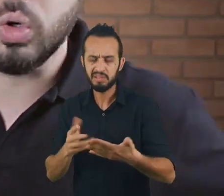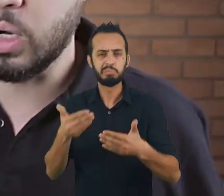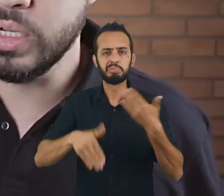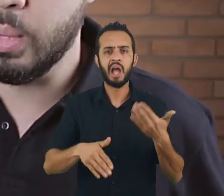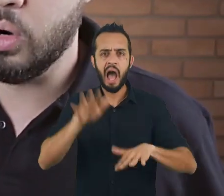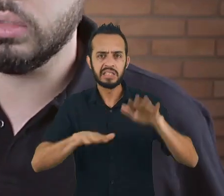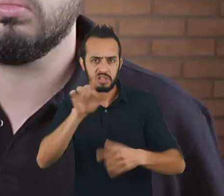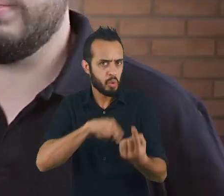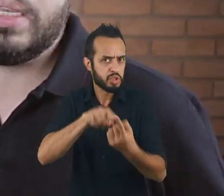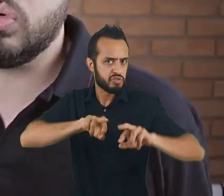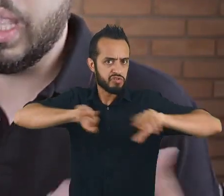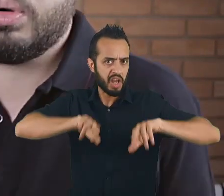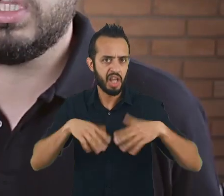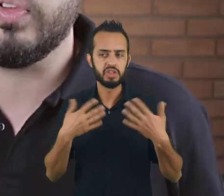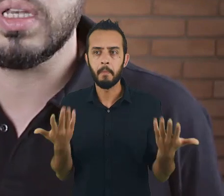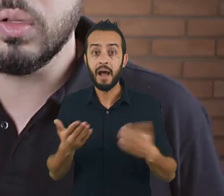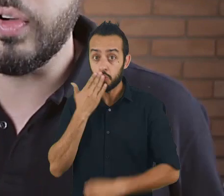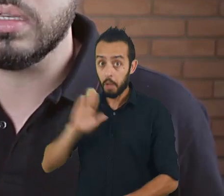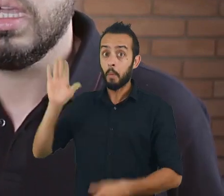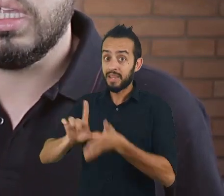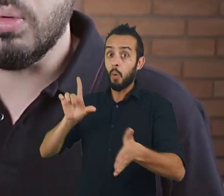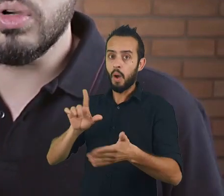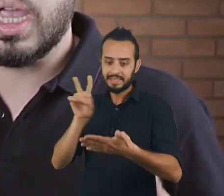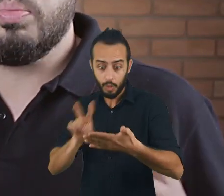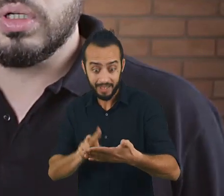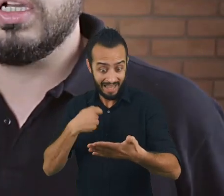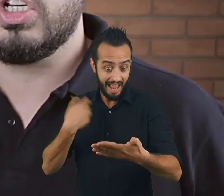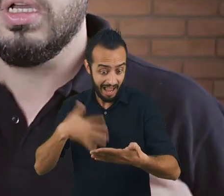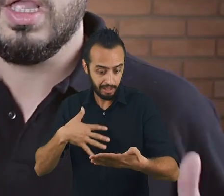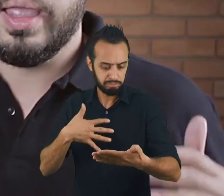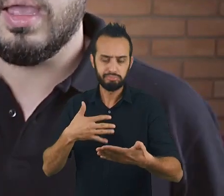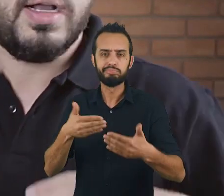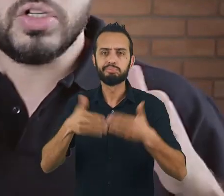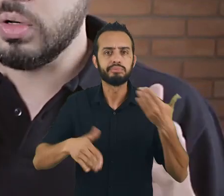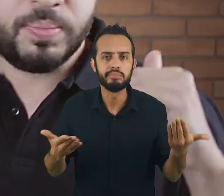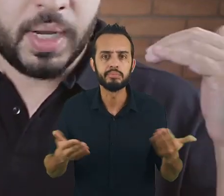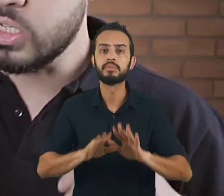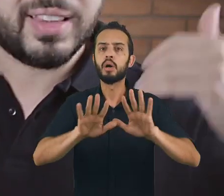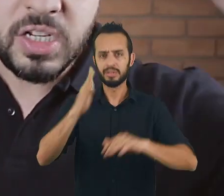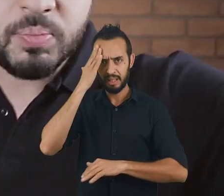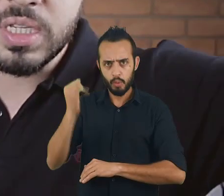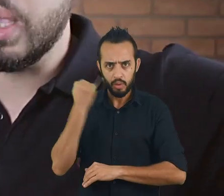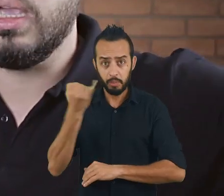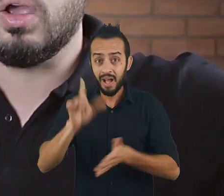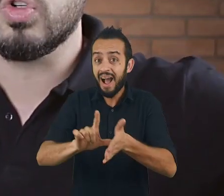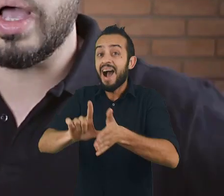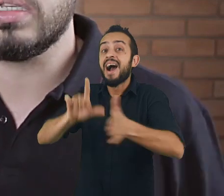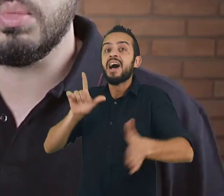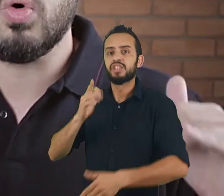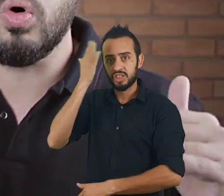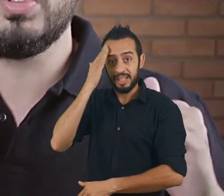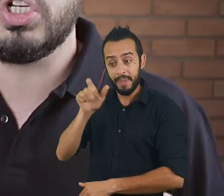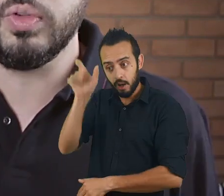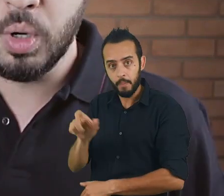Pode ser que ele faça outra coisa melhor, mas o que ele prometeu fazer ele não faz. Então uma coisa que é importante é, antes até de saber quem é o